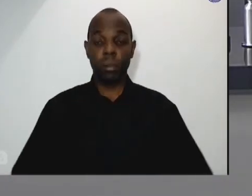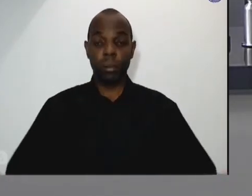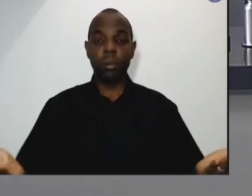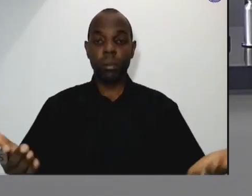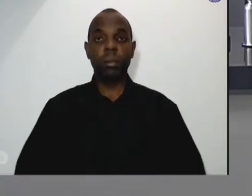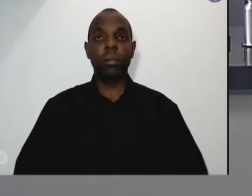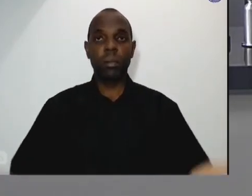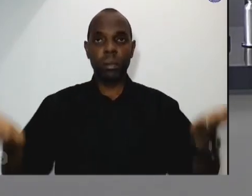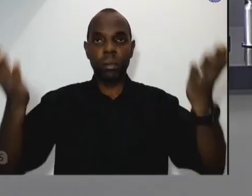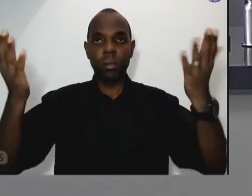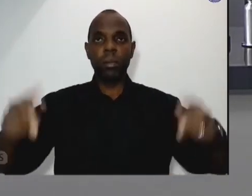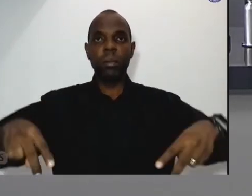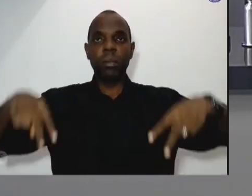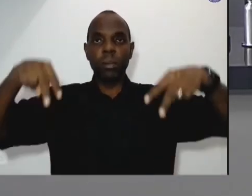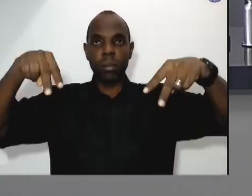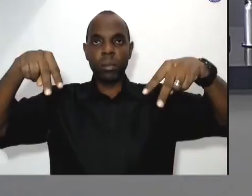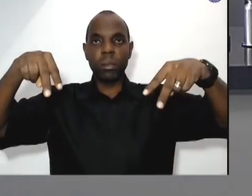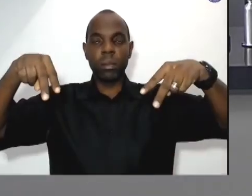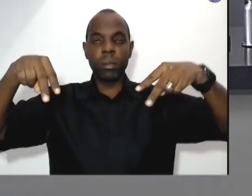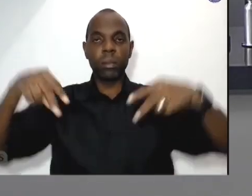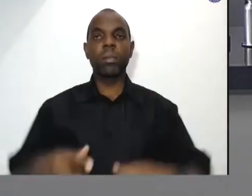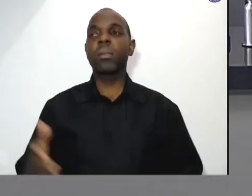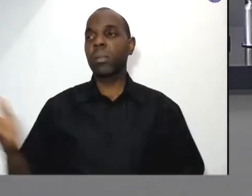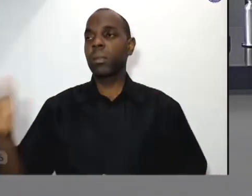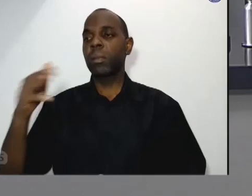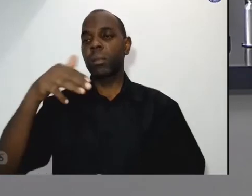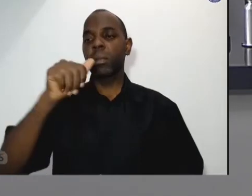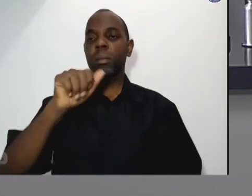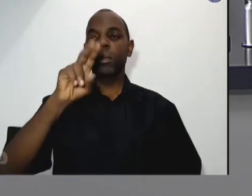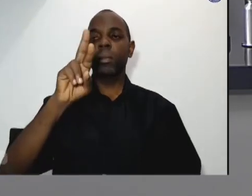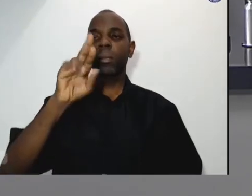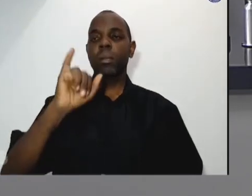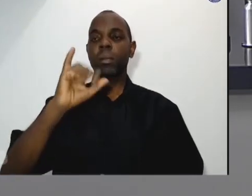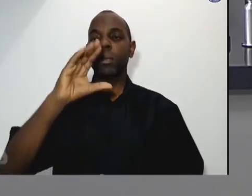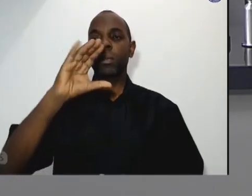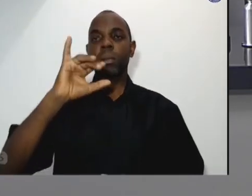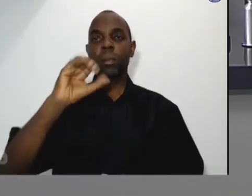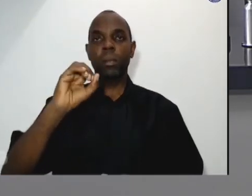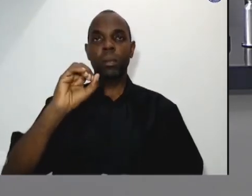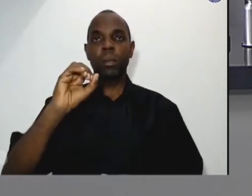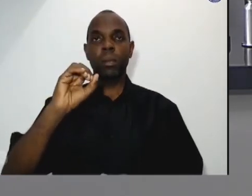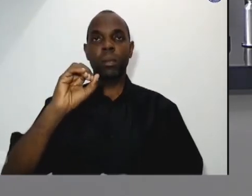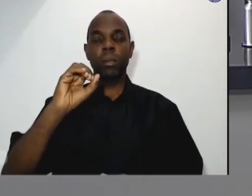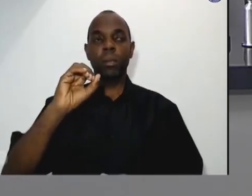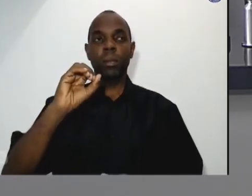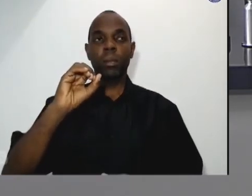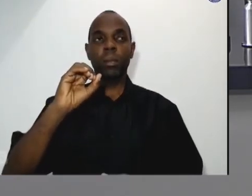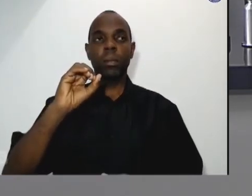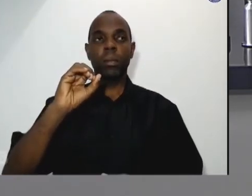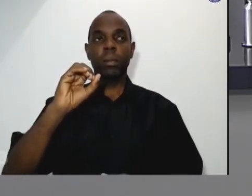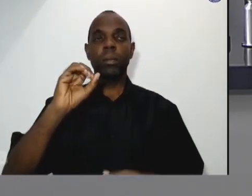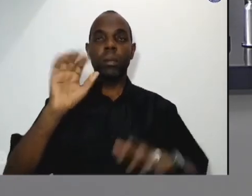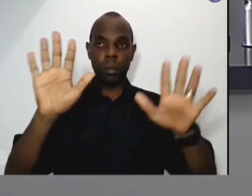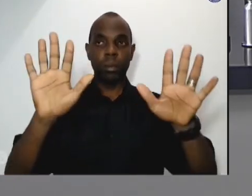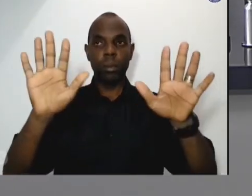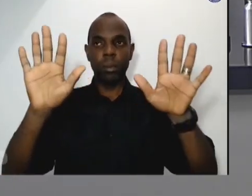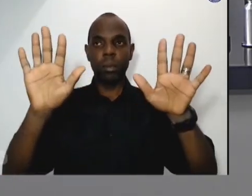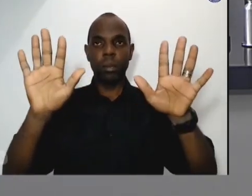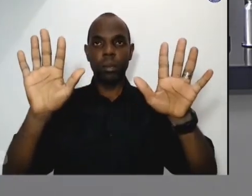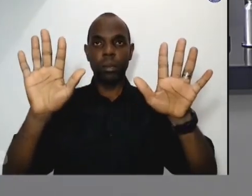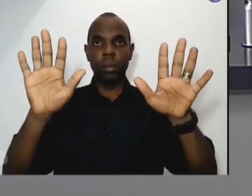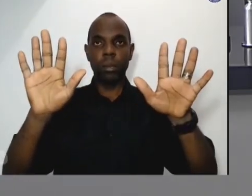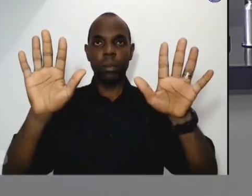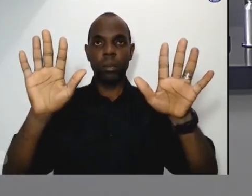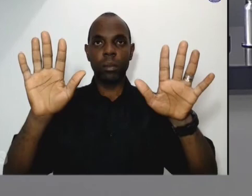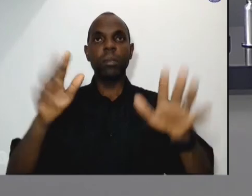benção do Dom Maurício por favor Dom Maurício ao final ao final então por favor presidente